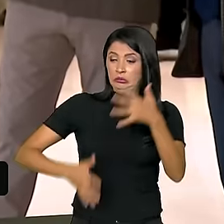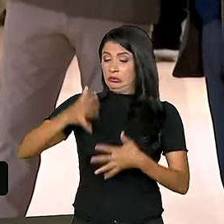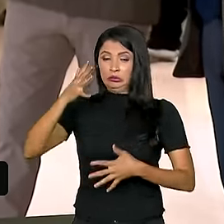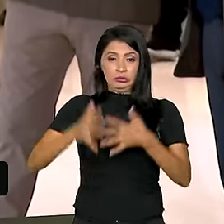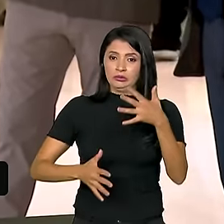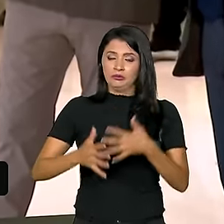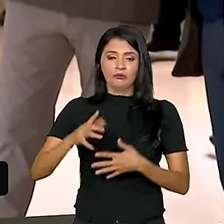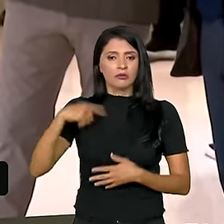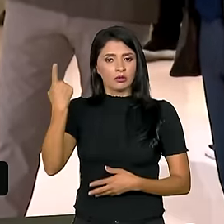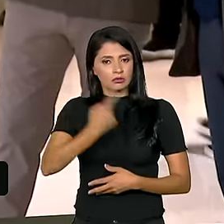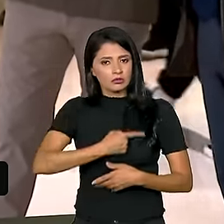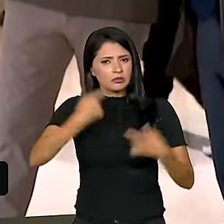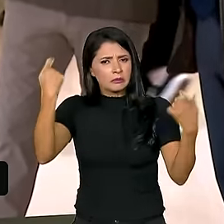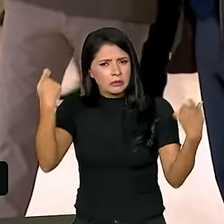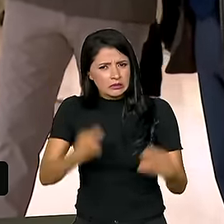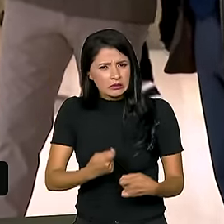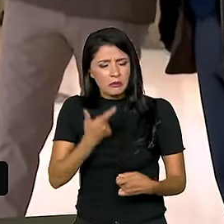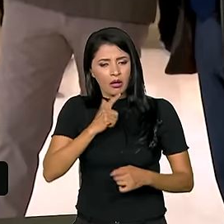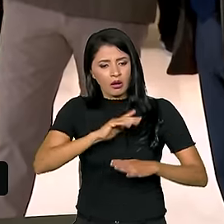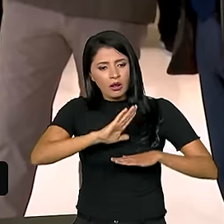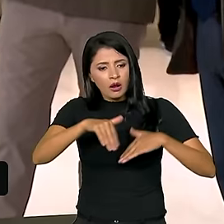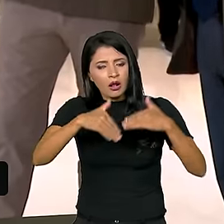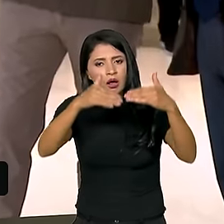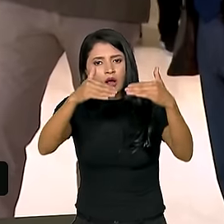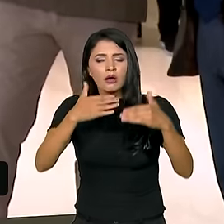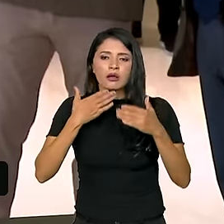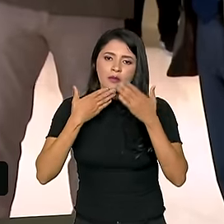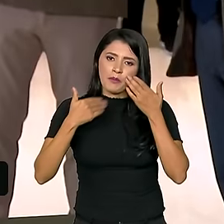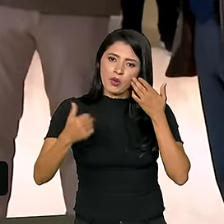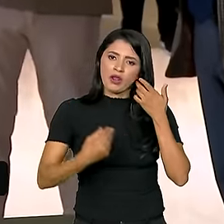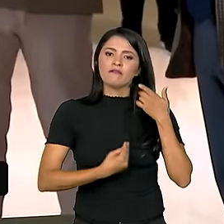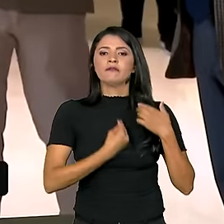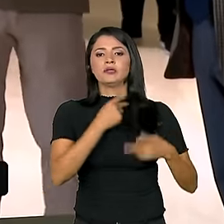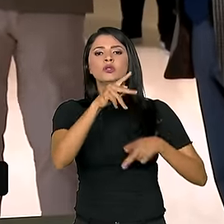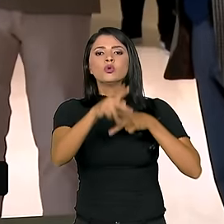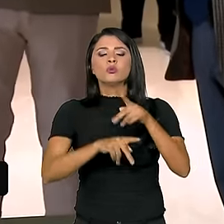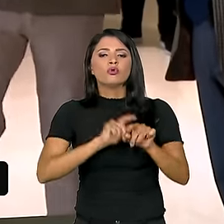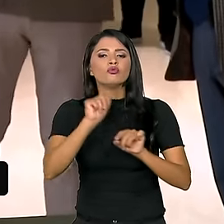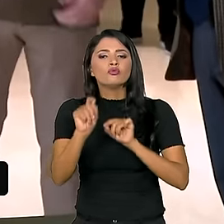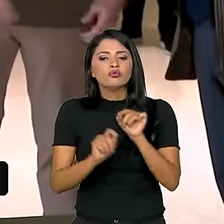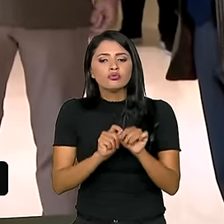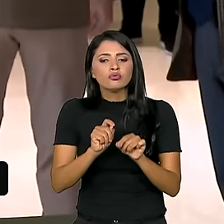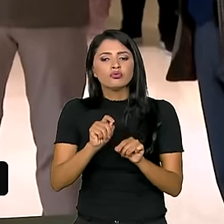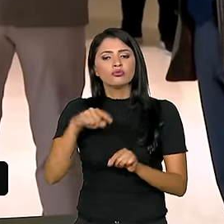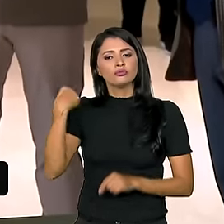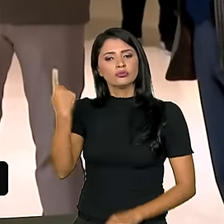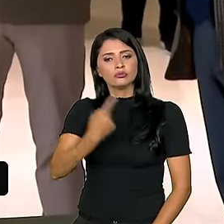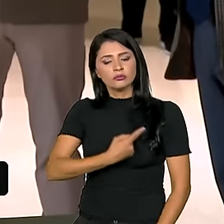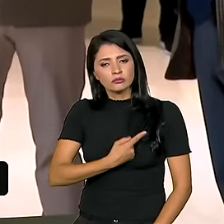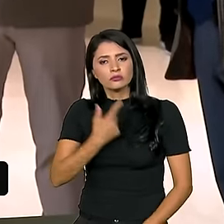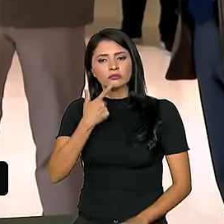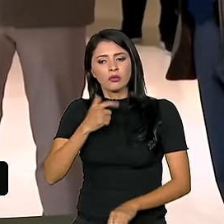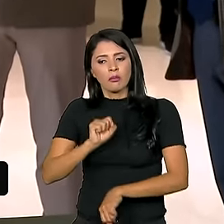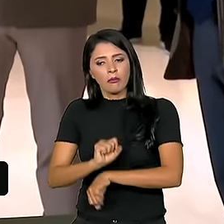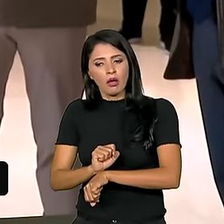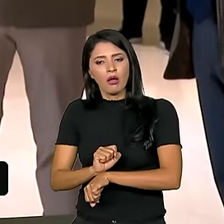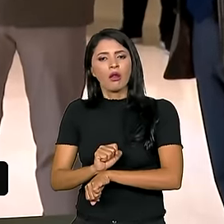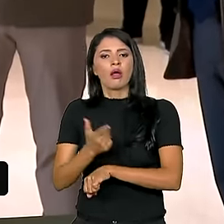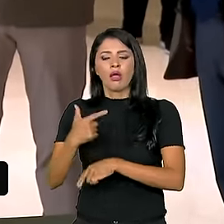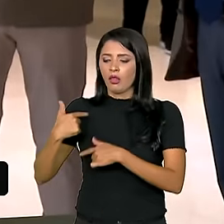uma coisa que nós precisamos para crescer e para melhorar a vida do nosso povo é a gente baixar o facho,